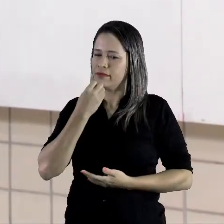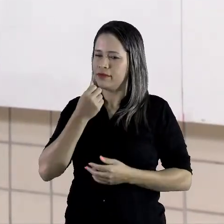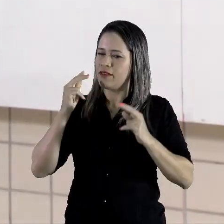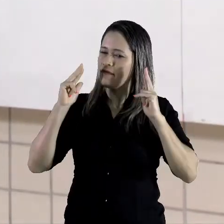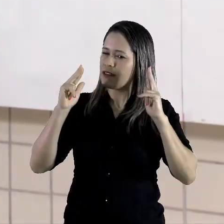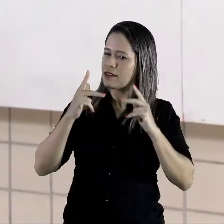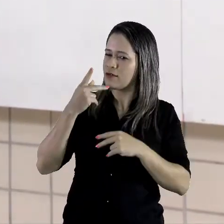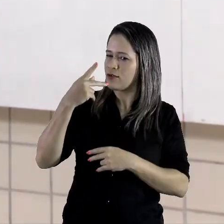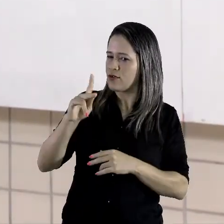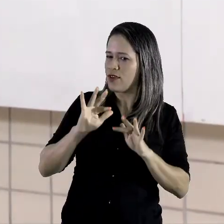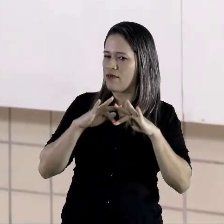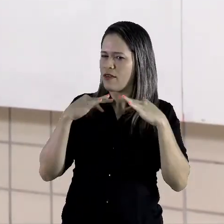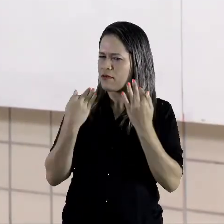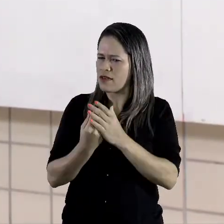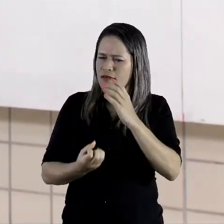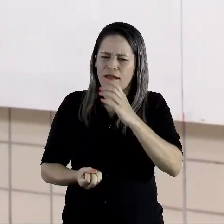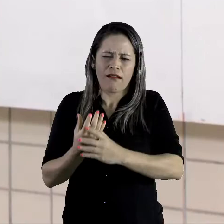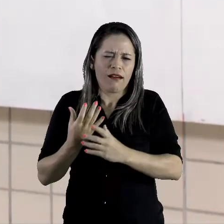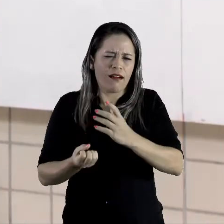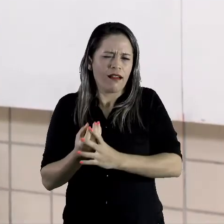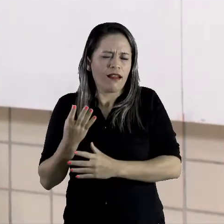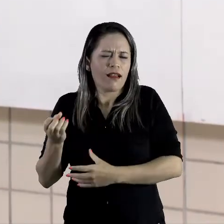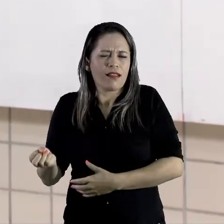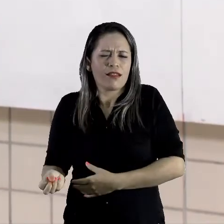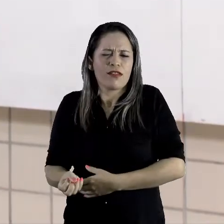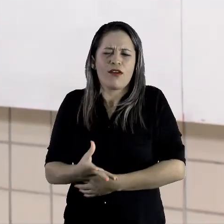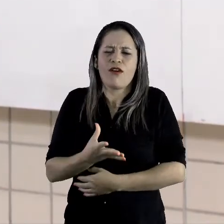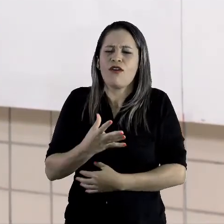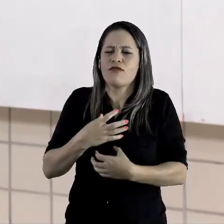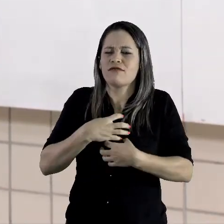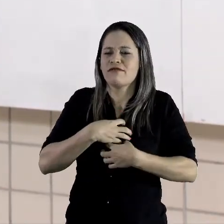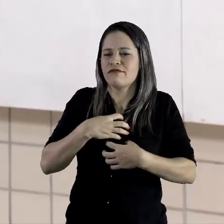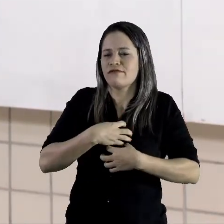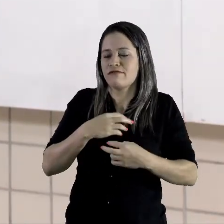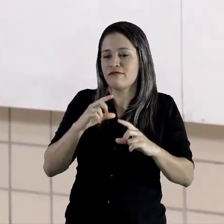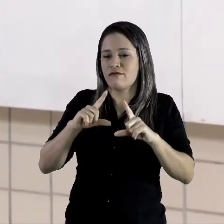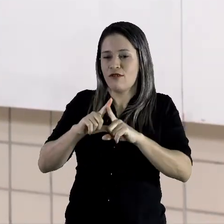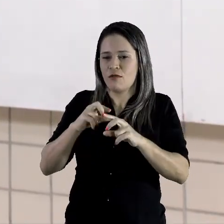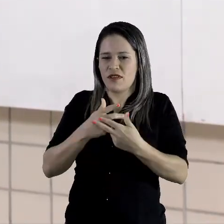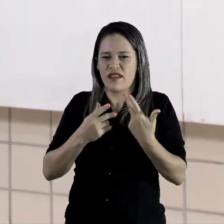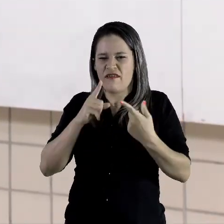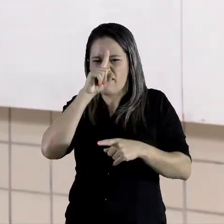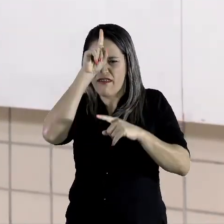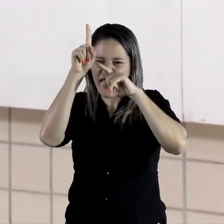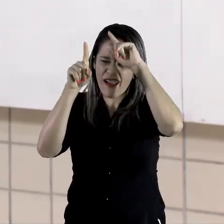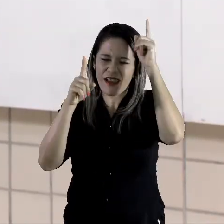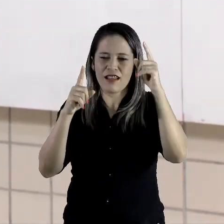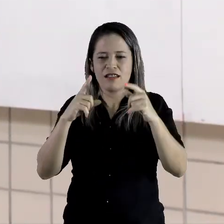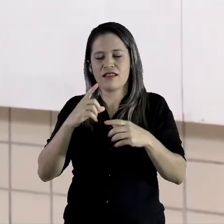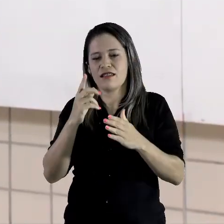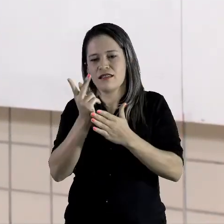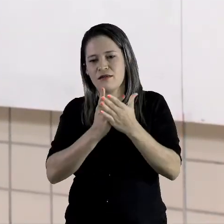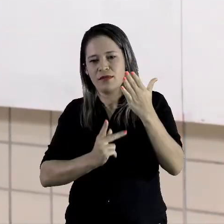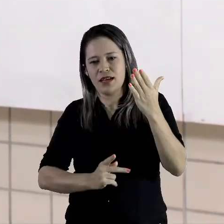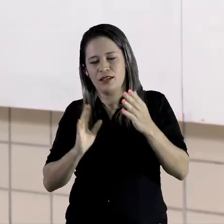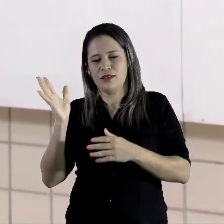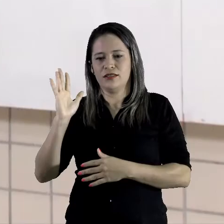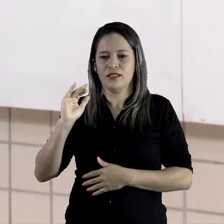sua família. Crie nova forma geométrica. Invente novas figuras. Tchau! Tchau!